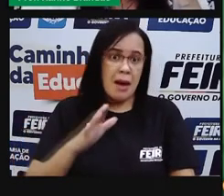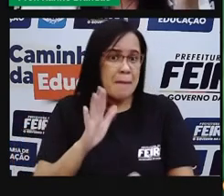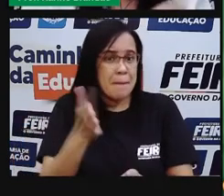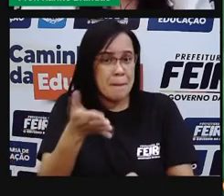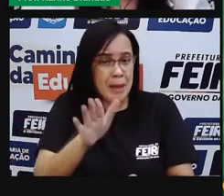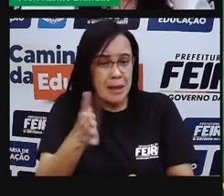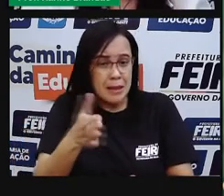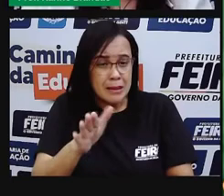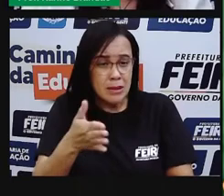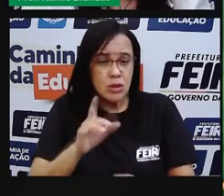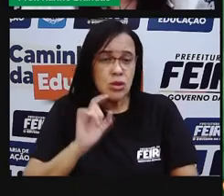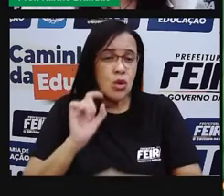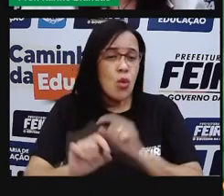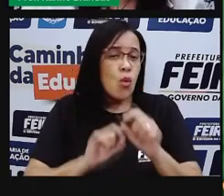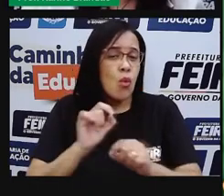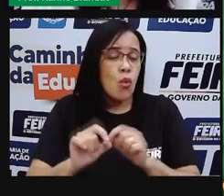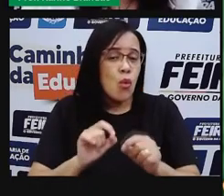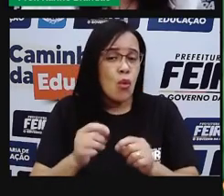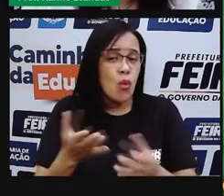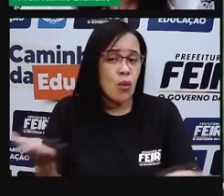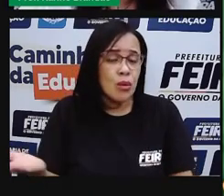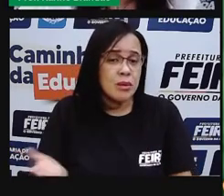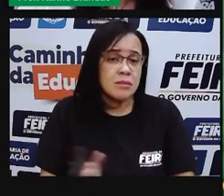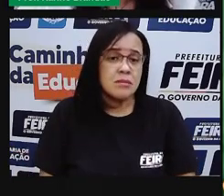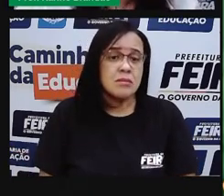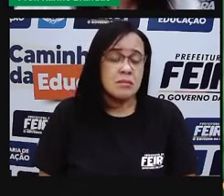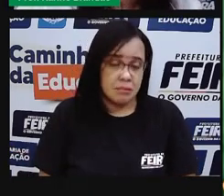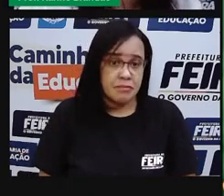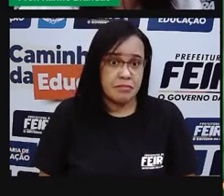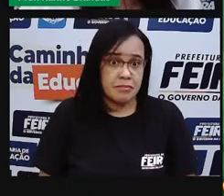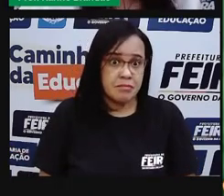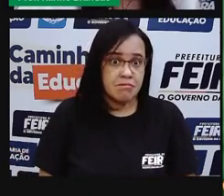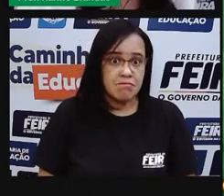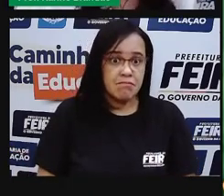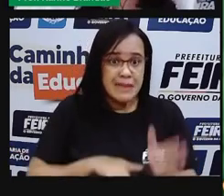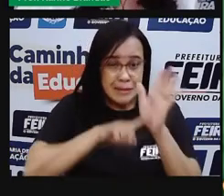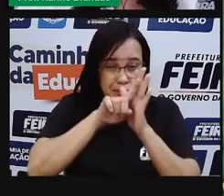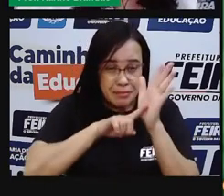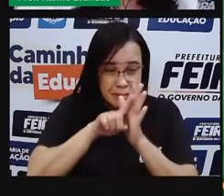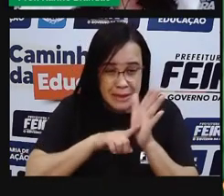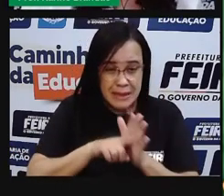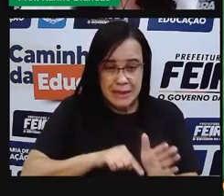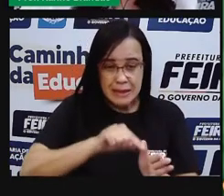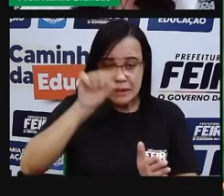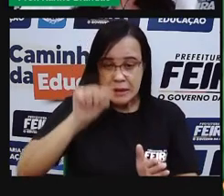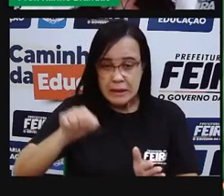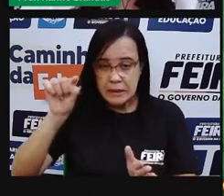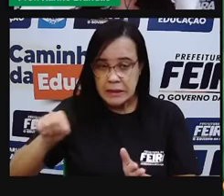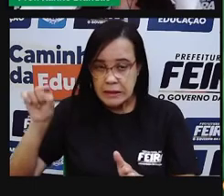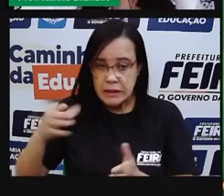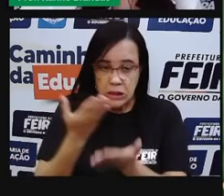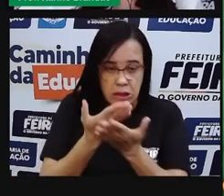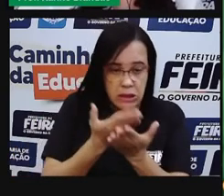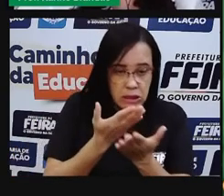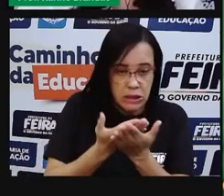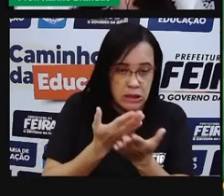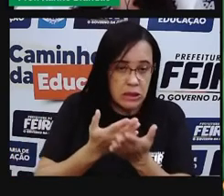estatística, né? Mas é uma aproximação da realidade, tá, gente?